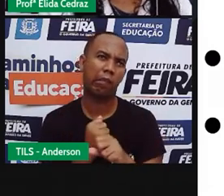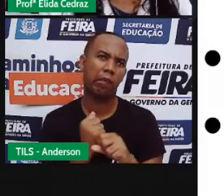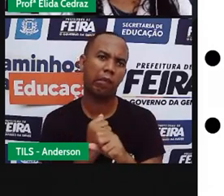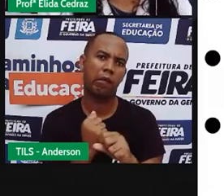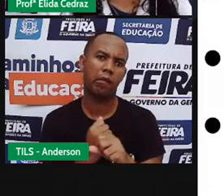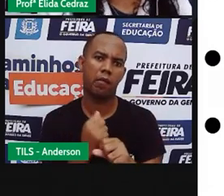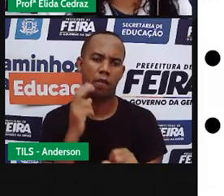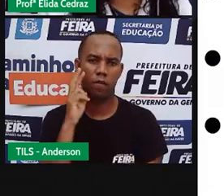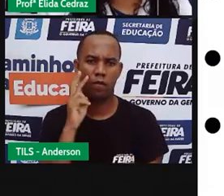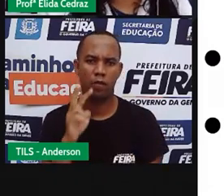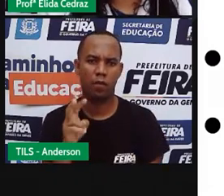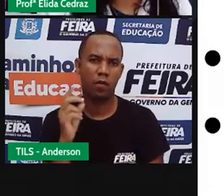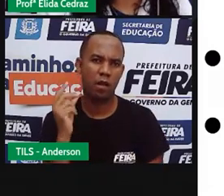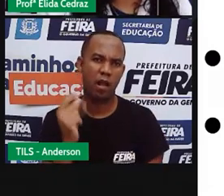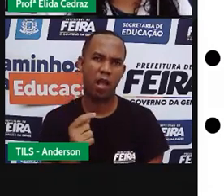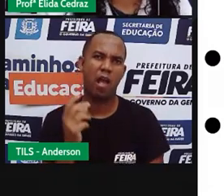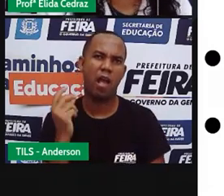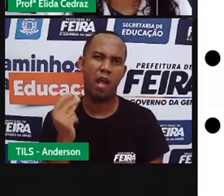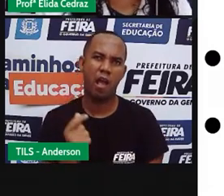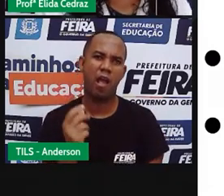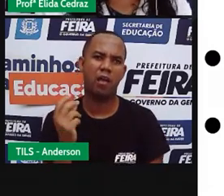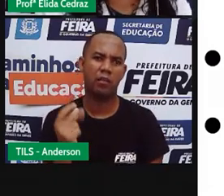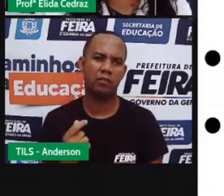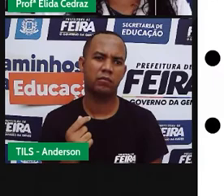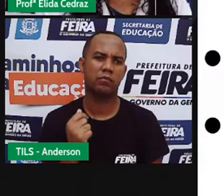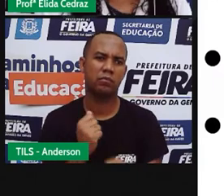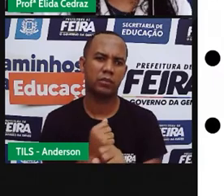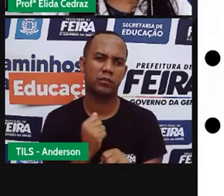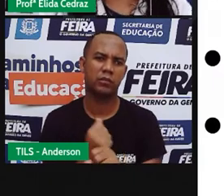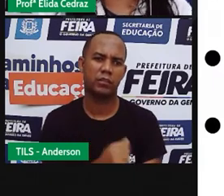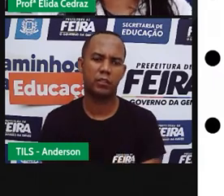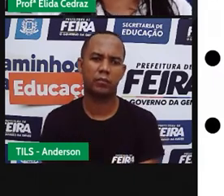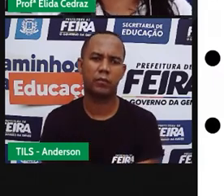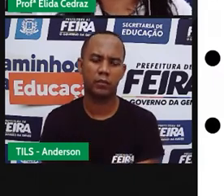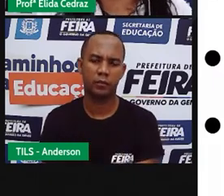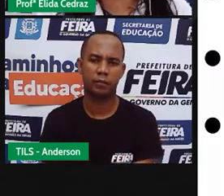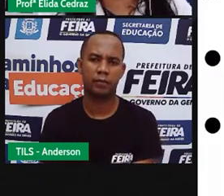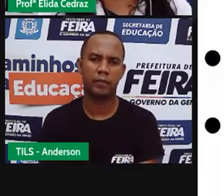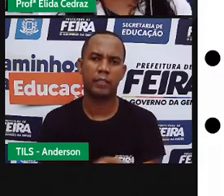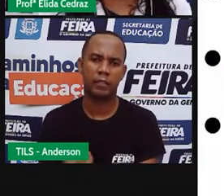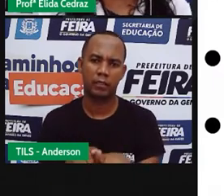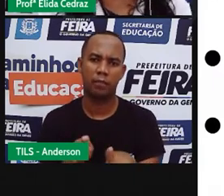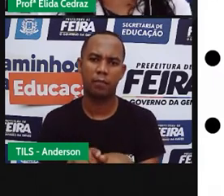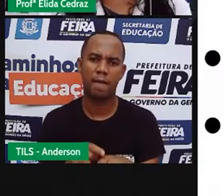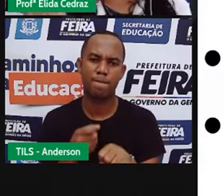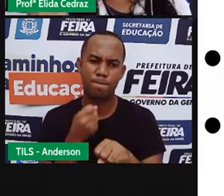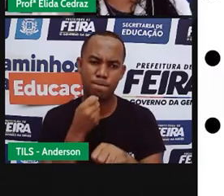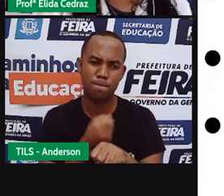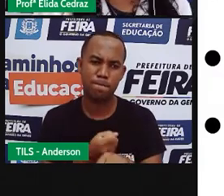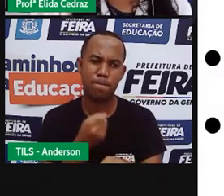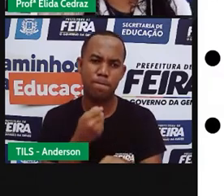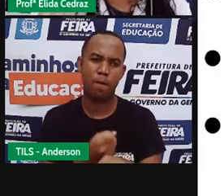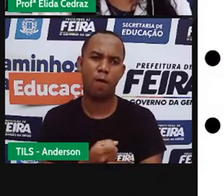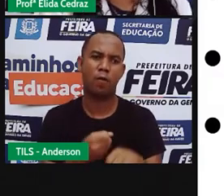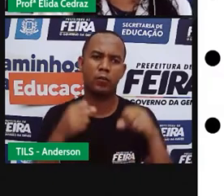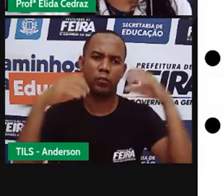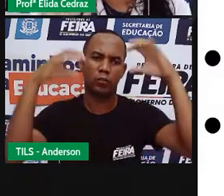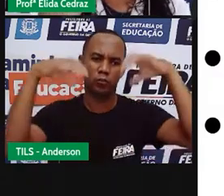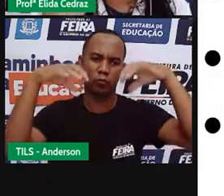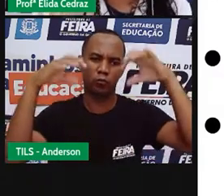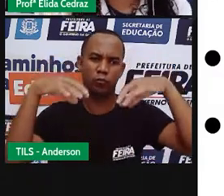ele dura ó muito muito eles estão resistentes a sol